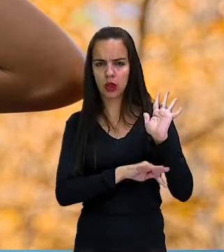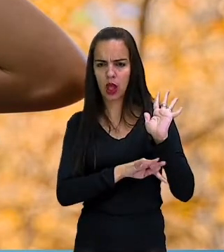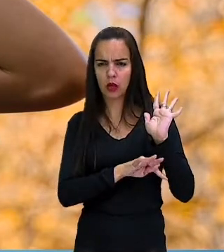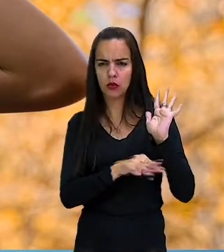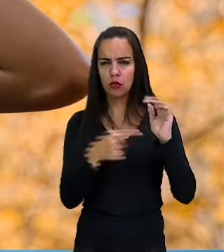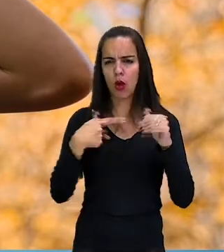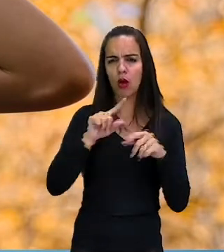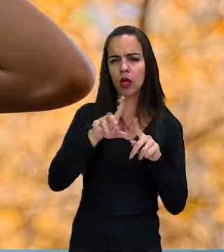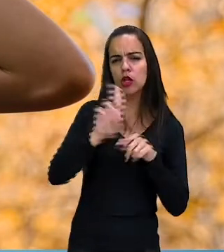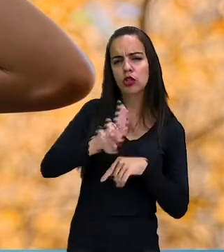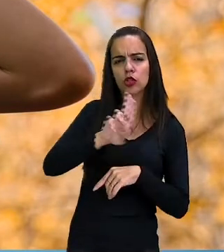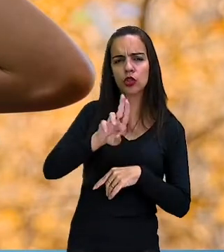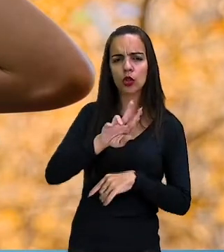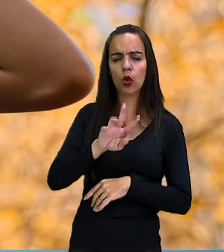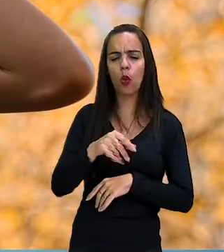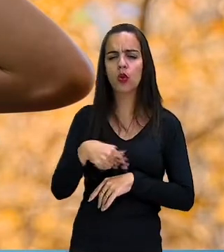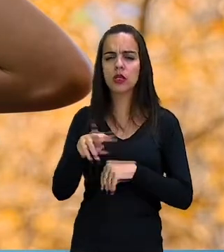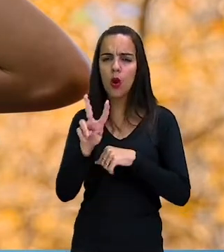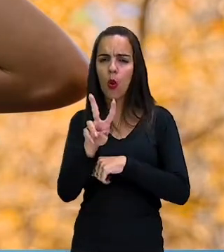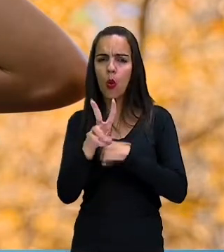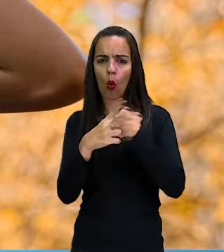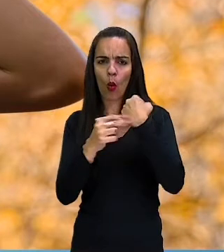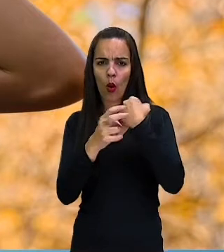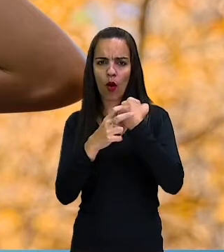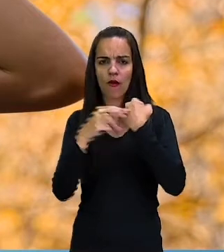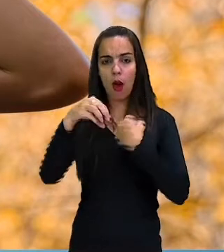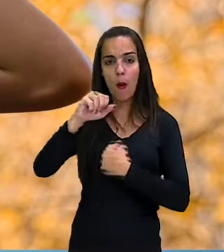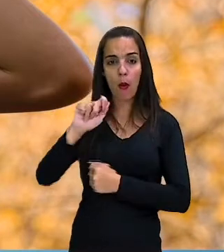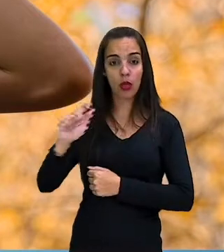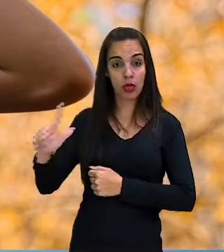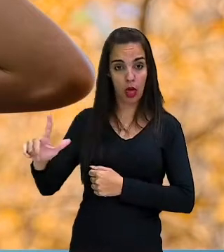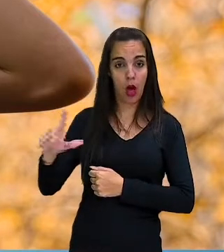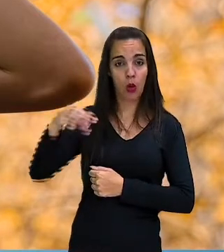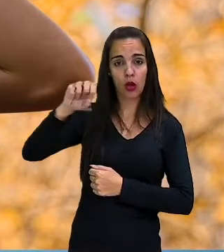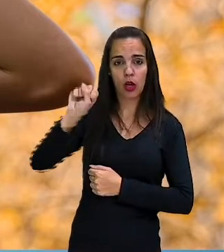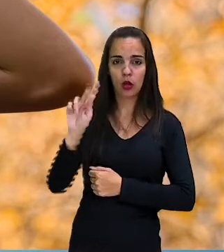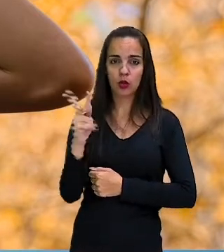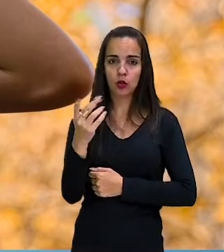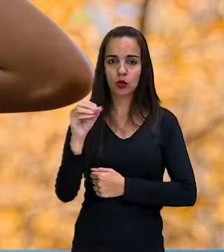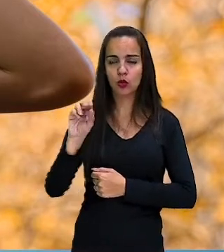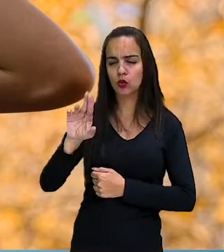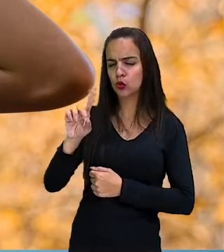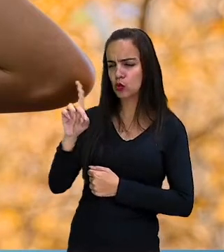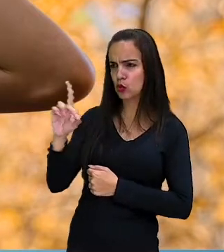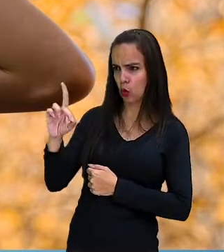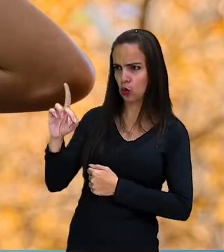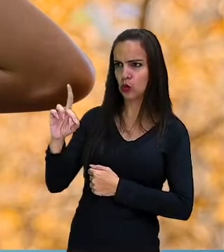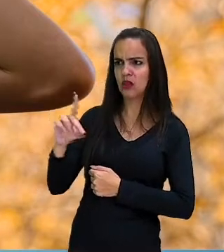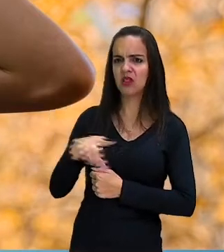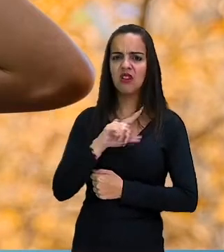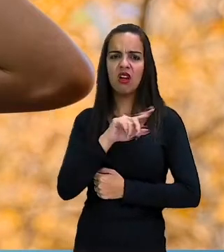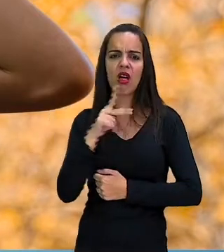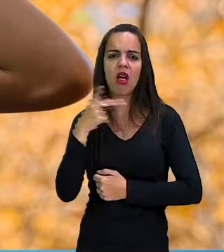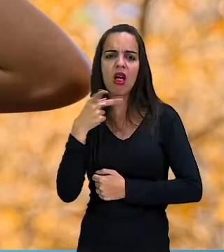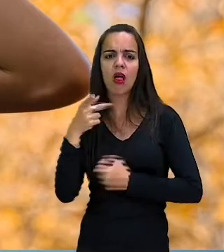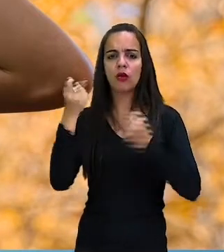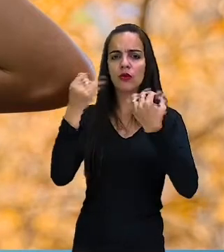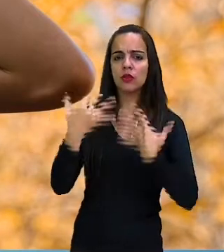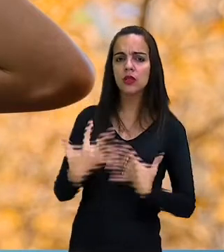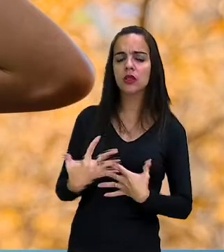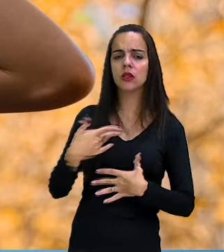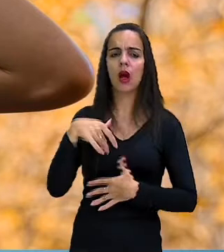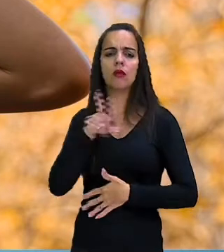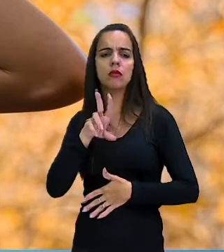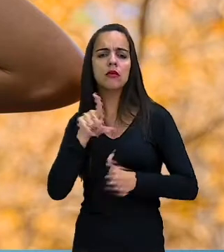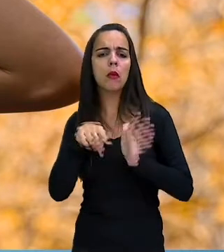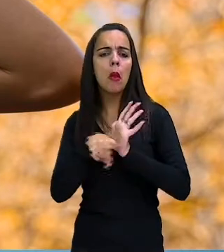é utilizado para perguntar o que deve ser feito. Se o leitor teve sinais de